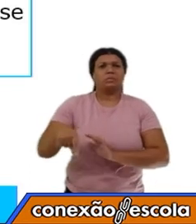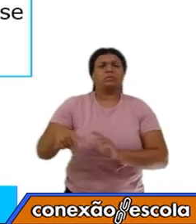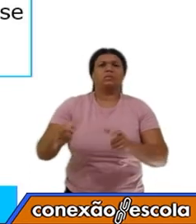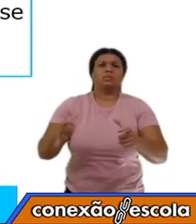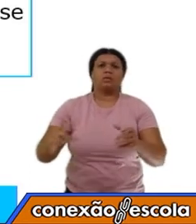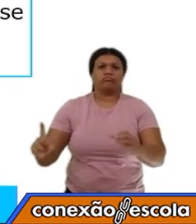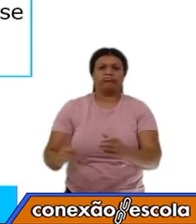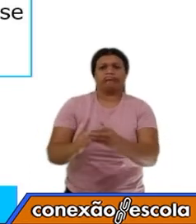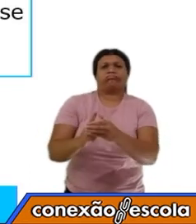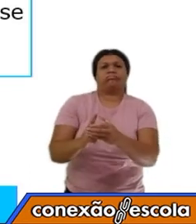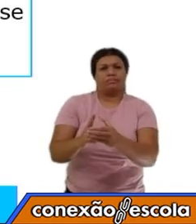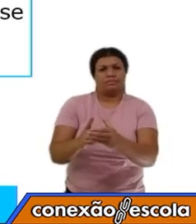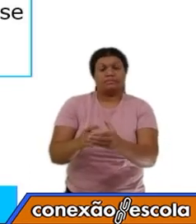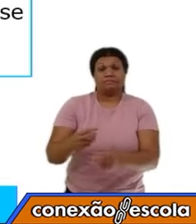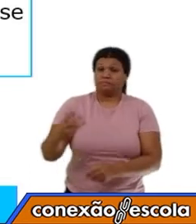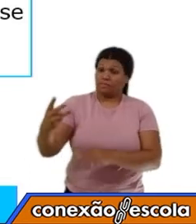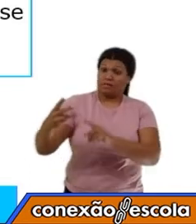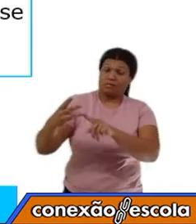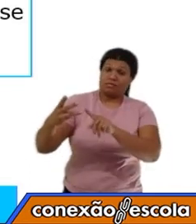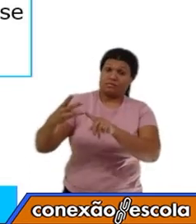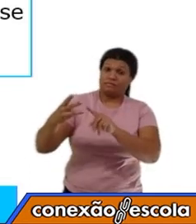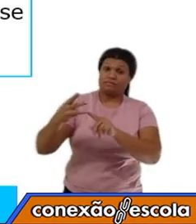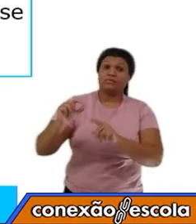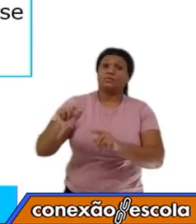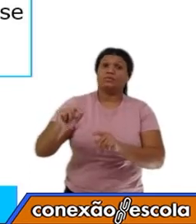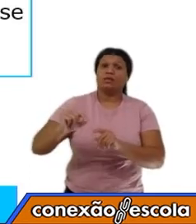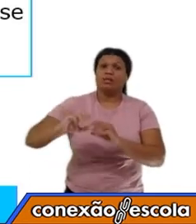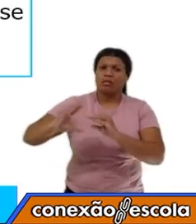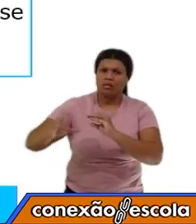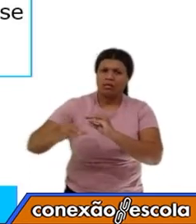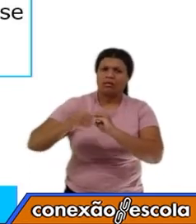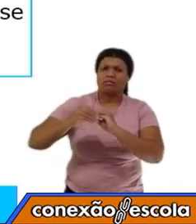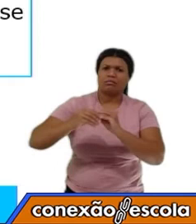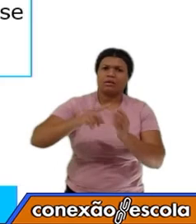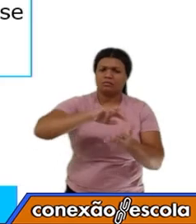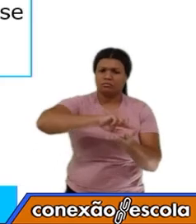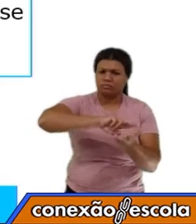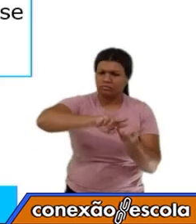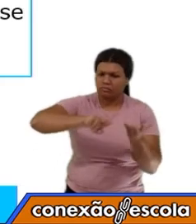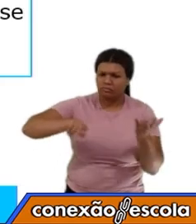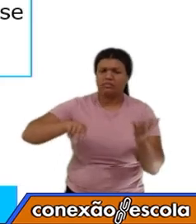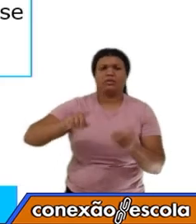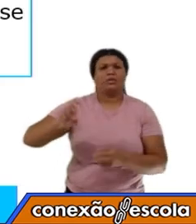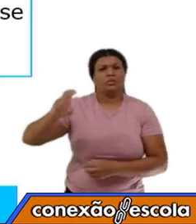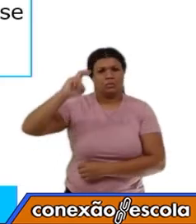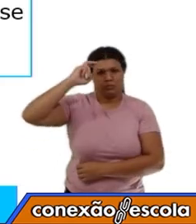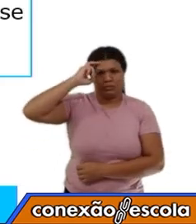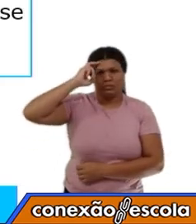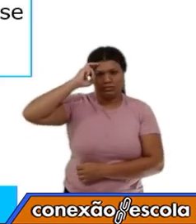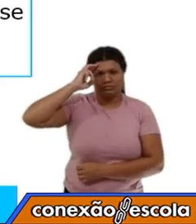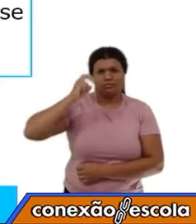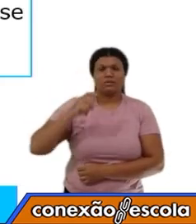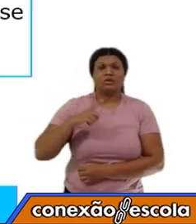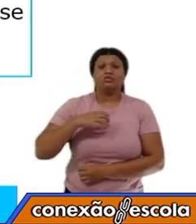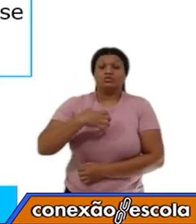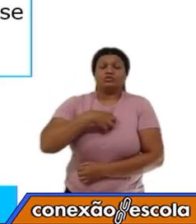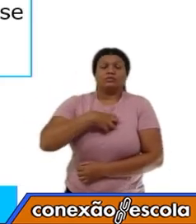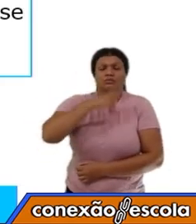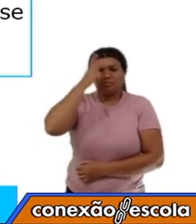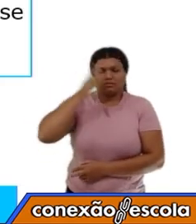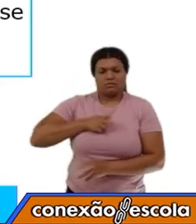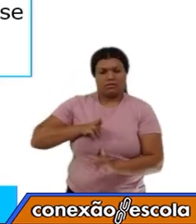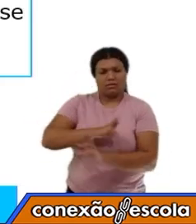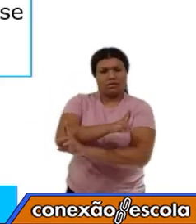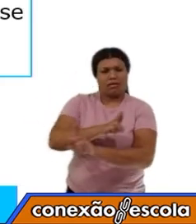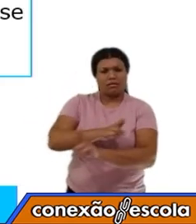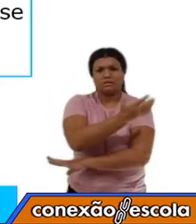Terceiro, os elementos culturais, quais são eles, né? A maneira como as pessoas se relacionam com a natureza.